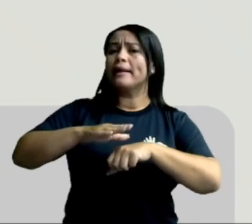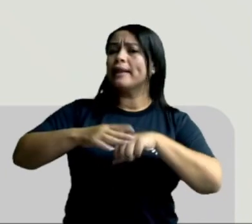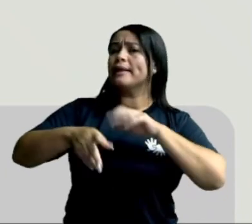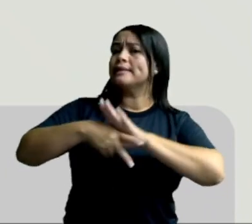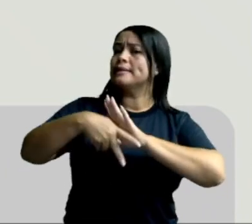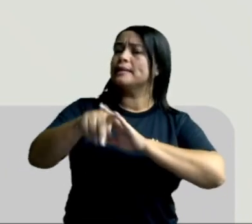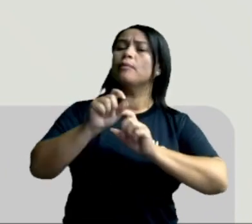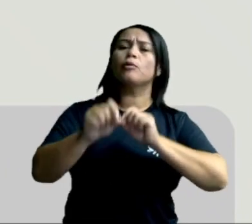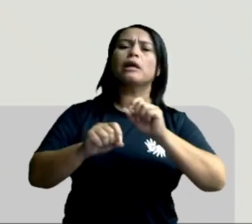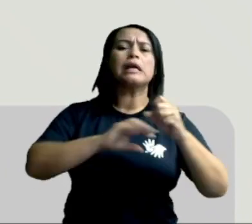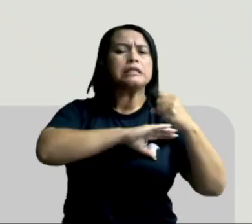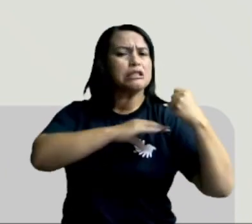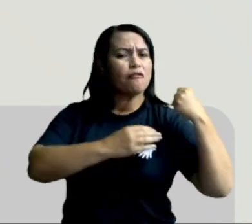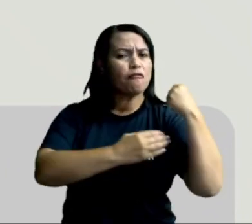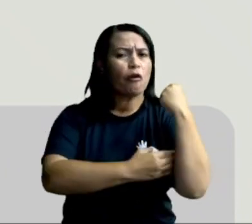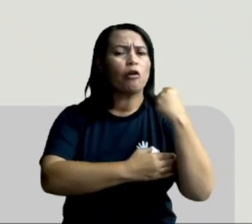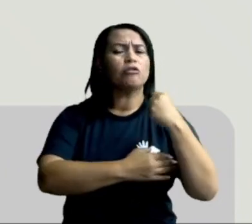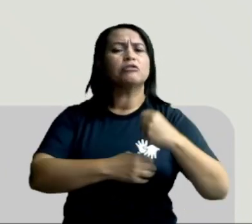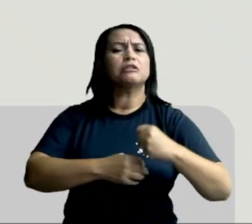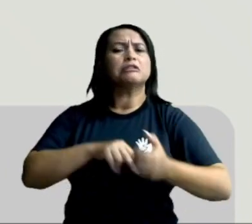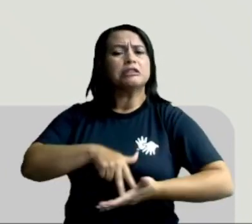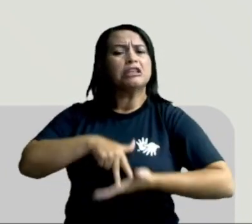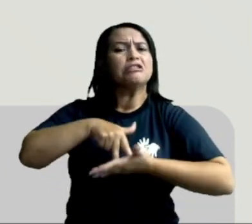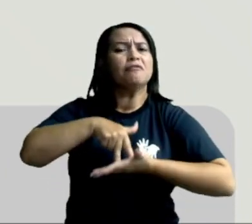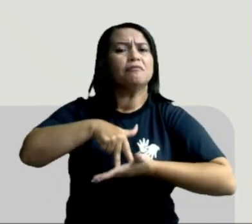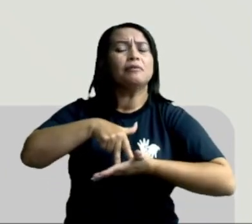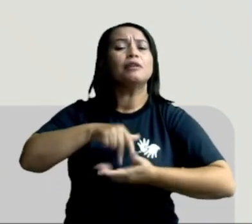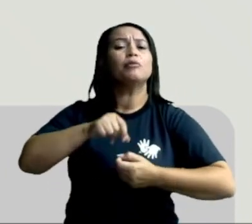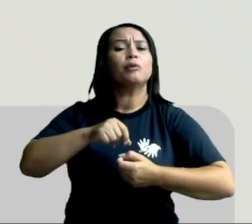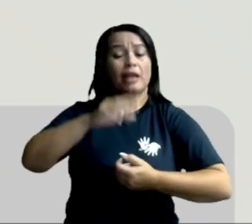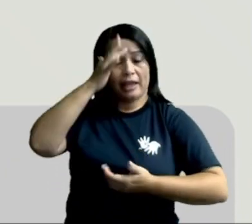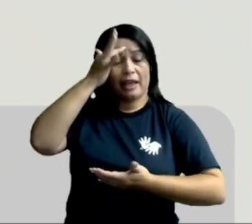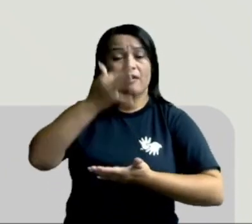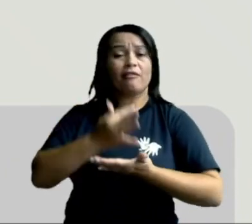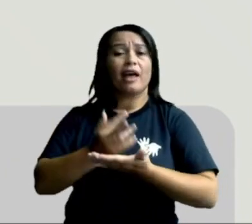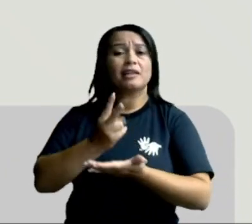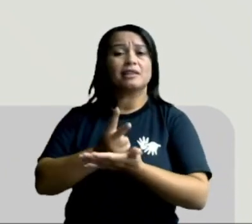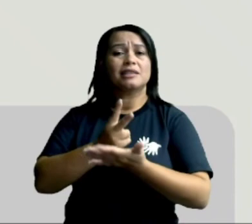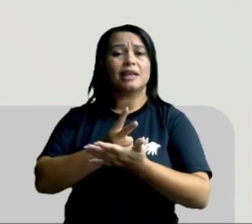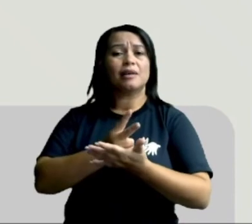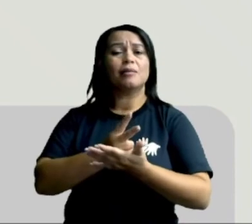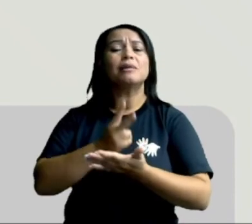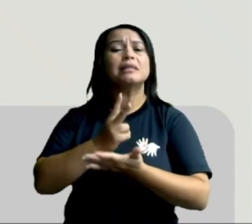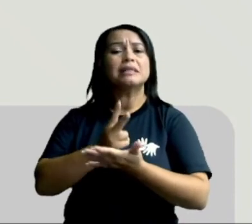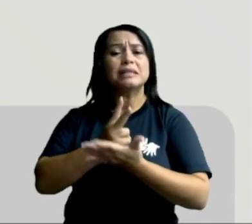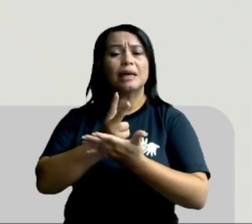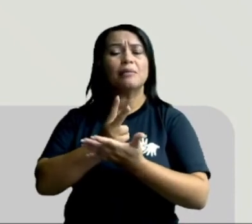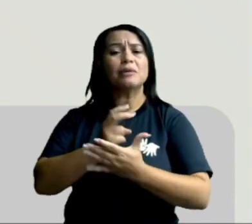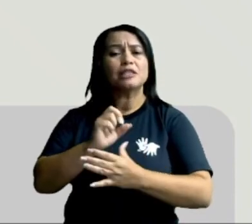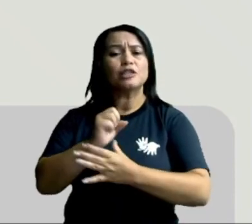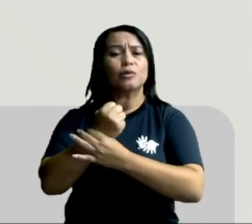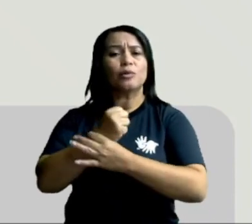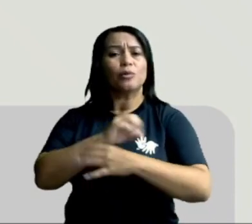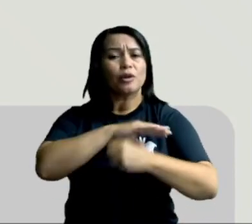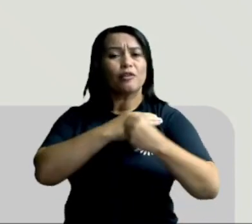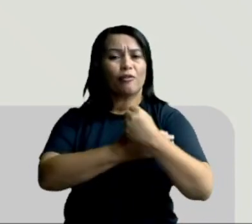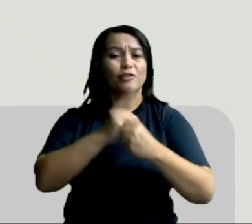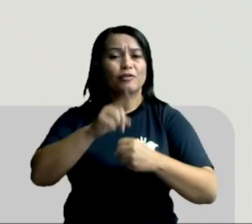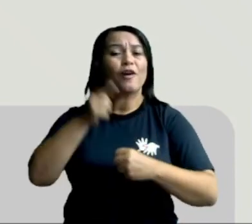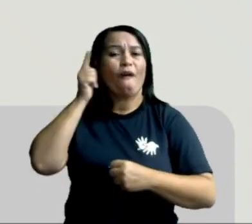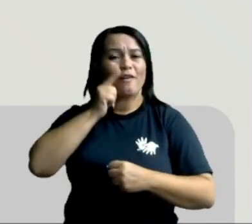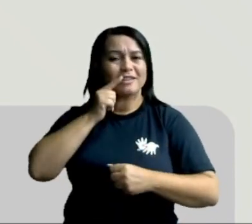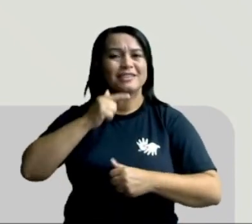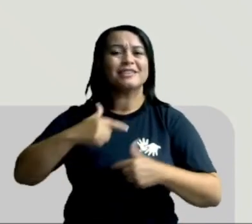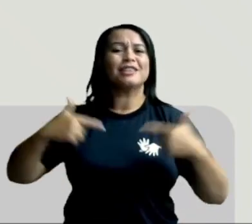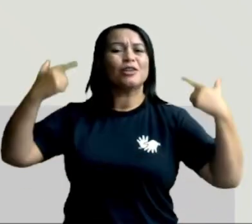consigo. Seja forte, seja firme, mantenha sempre a fé, mantenha sempre o foco, que você vai vencer todos os desafios da sua vida.